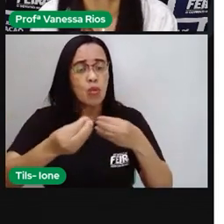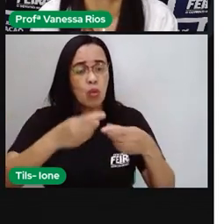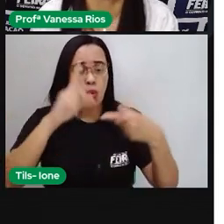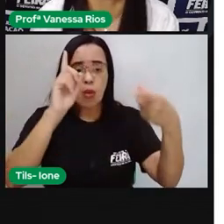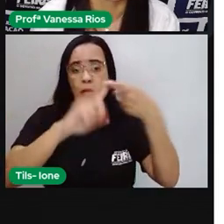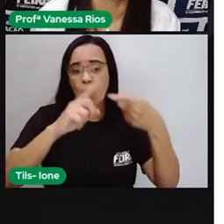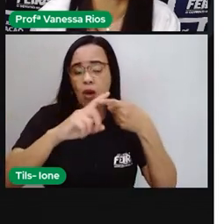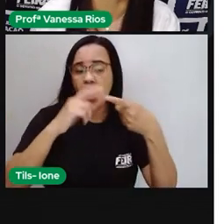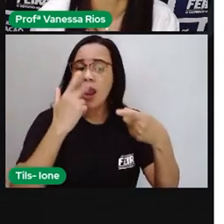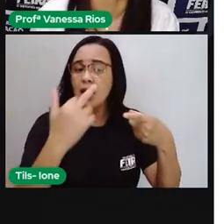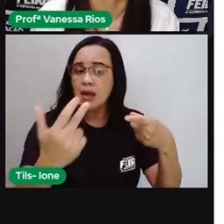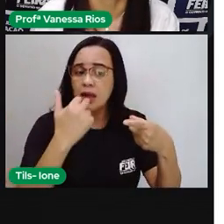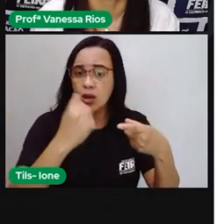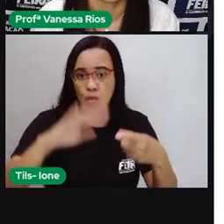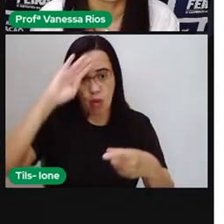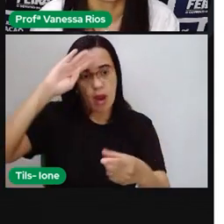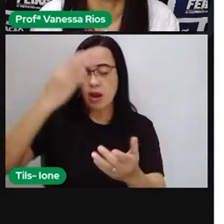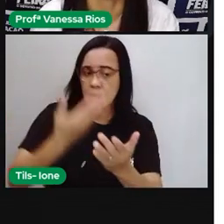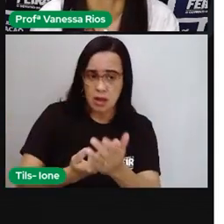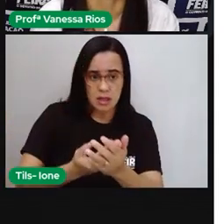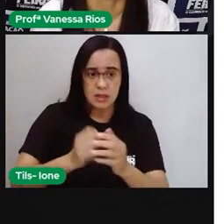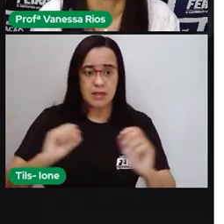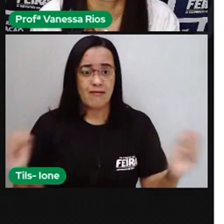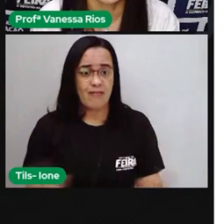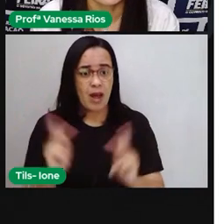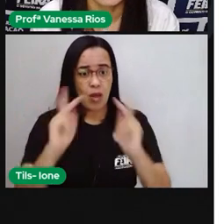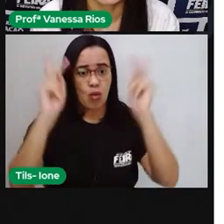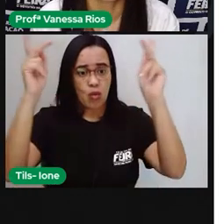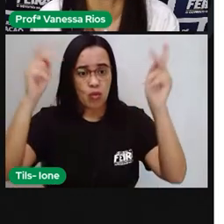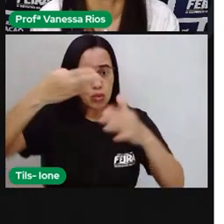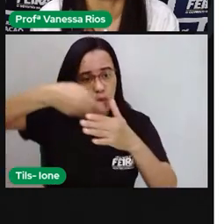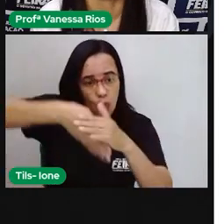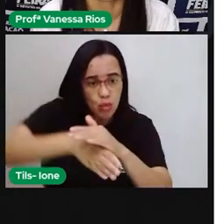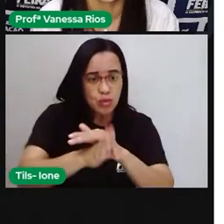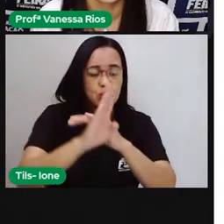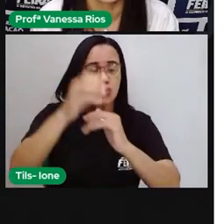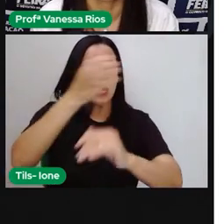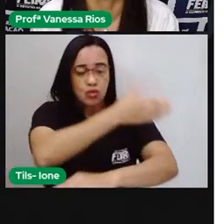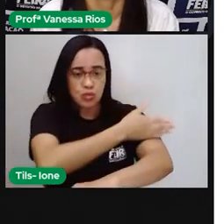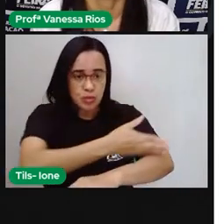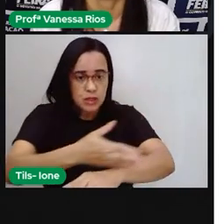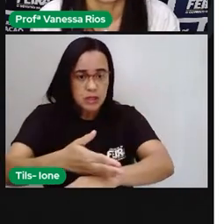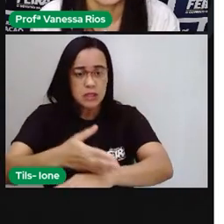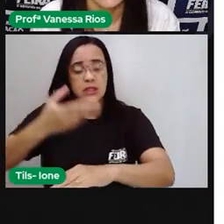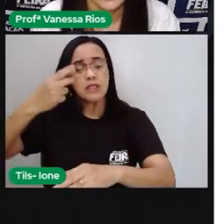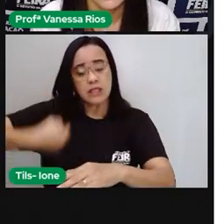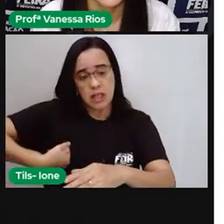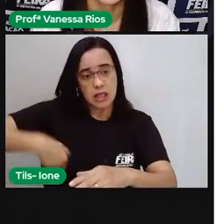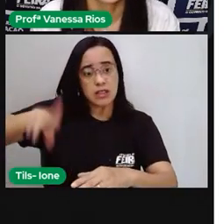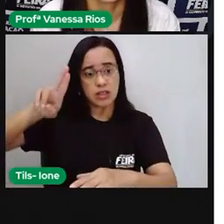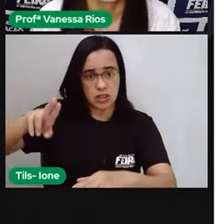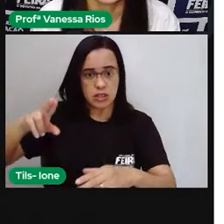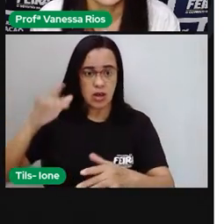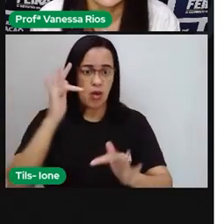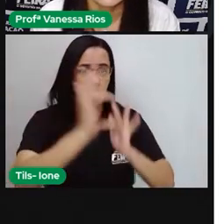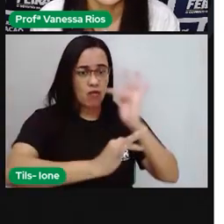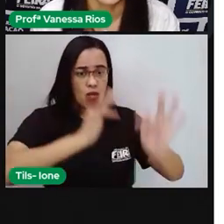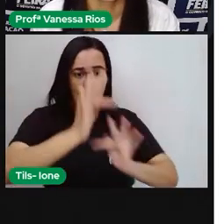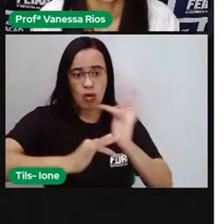crenças, comportamentos, valores, costumes, religião, folclore,